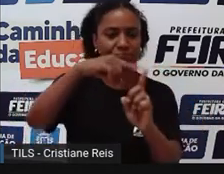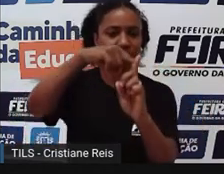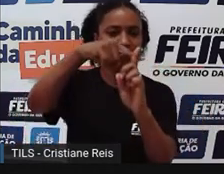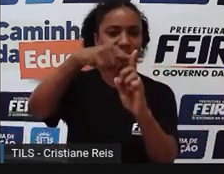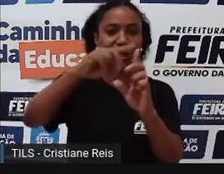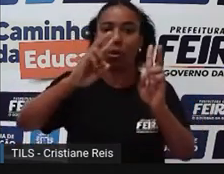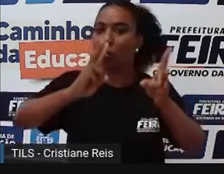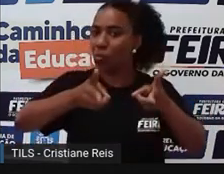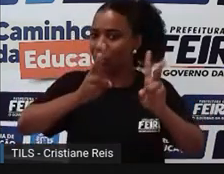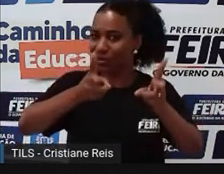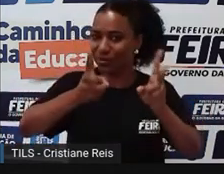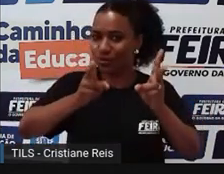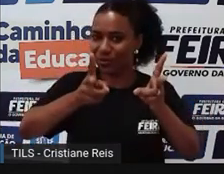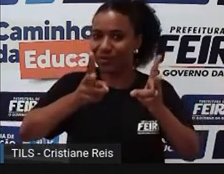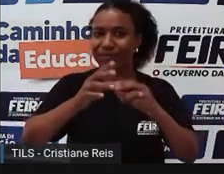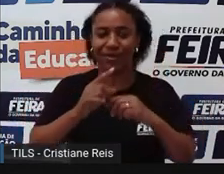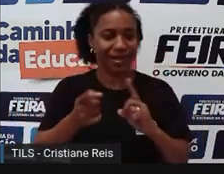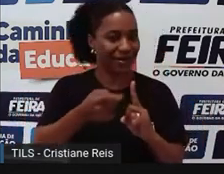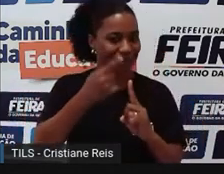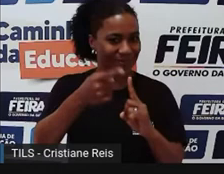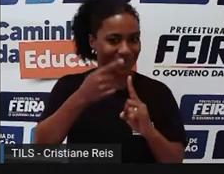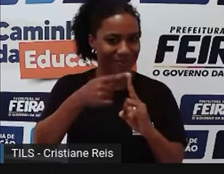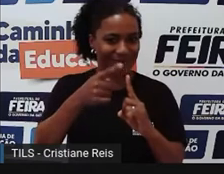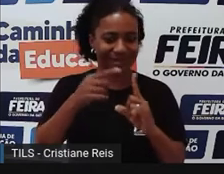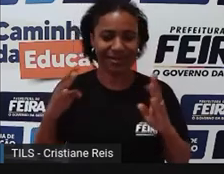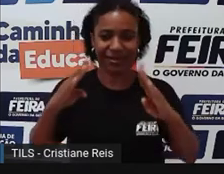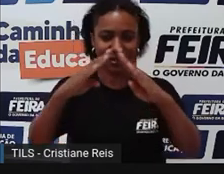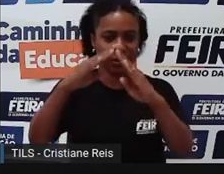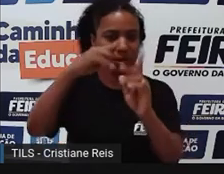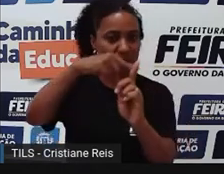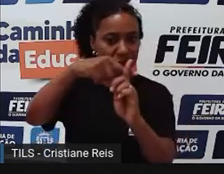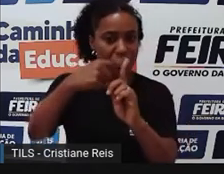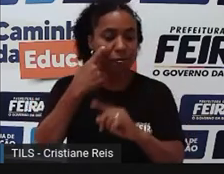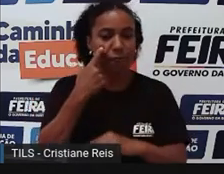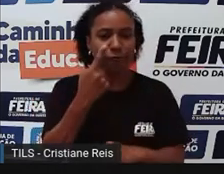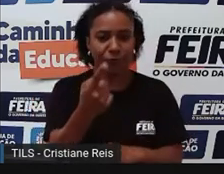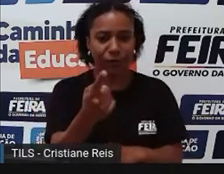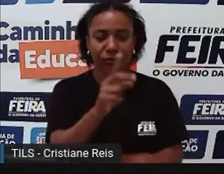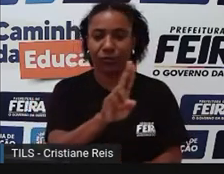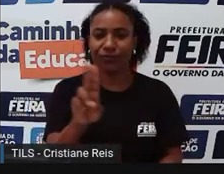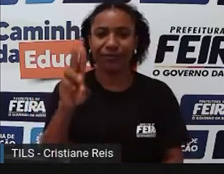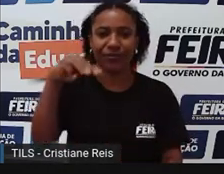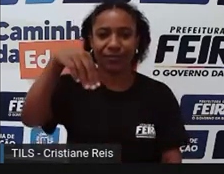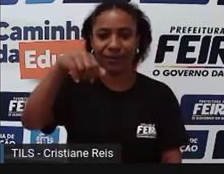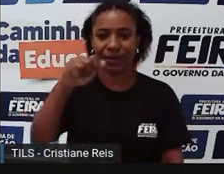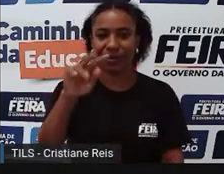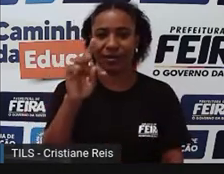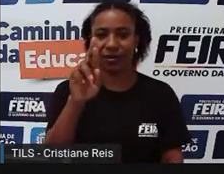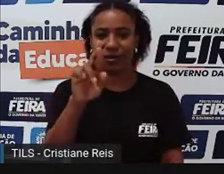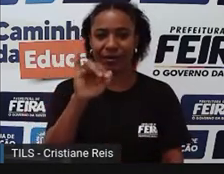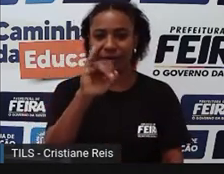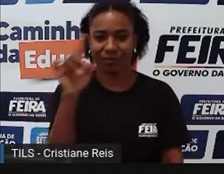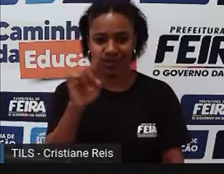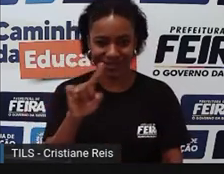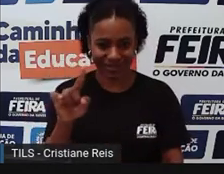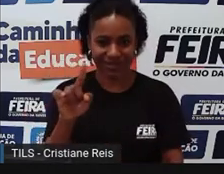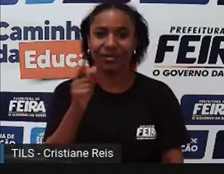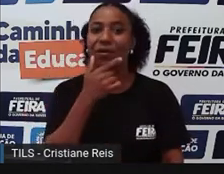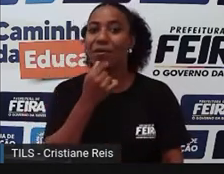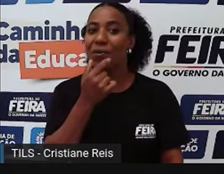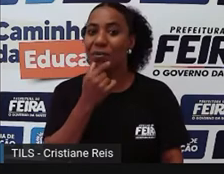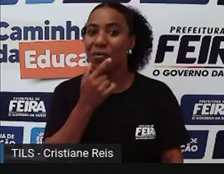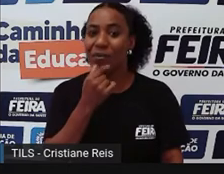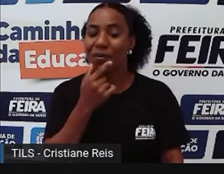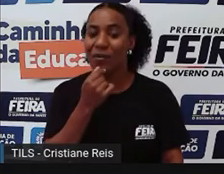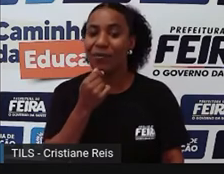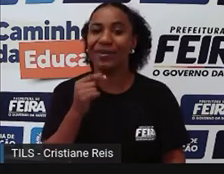tempo. Essa aqui é a primeira igreja da matriz, né, que o terreno foi doado, né, por Domingo Barbosa de Araújo